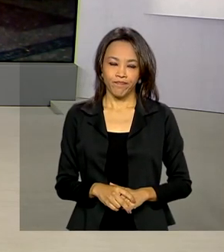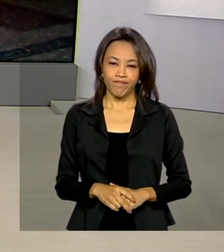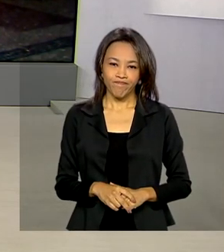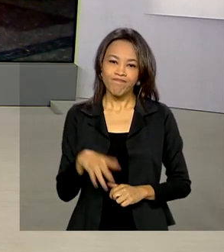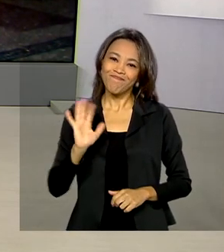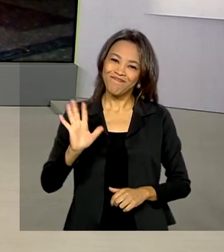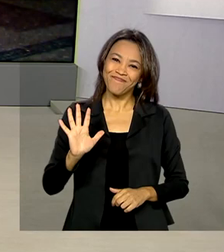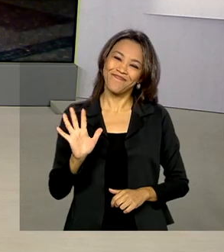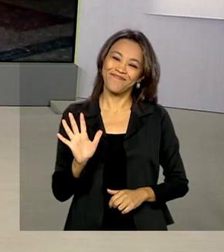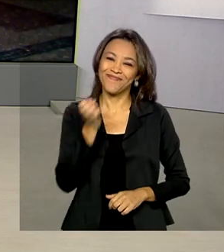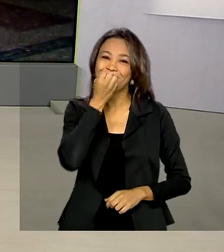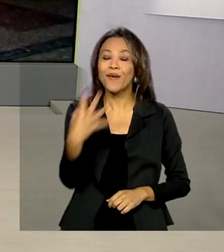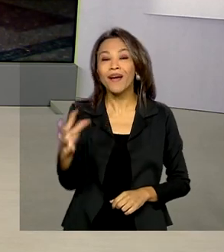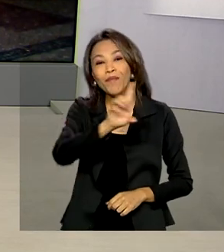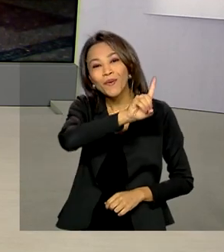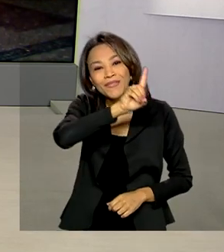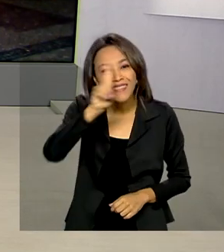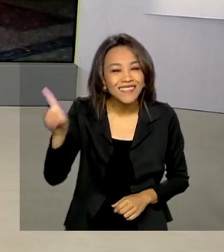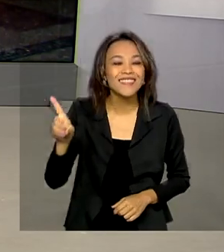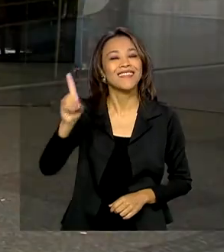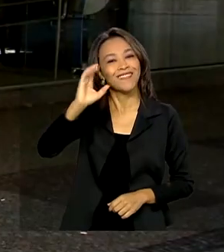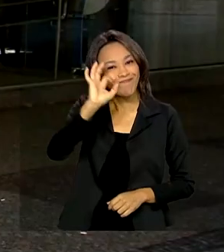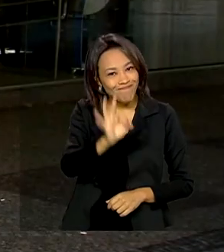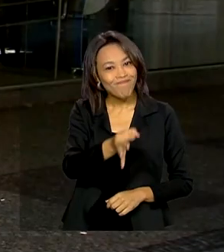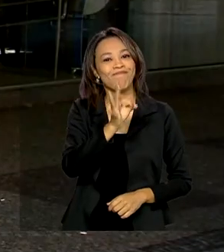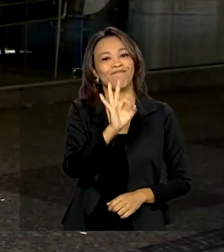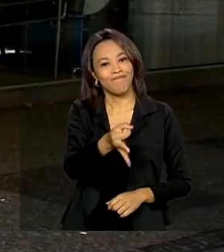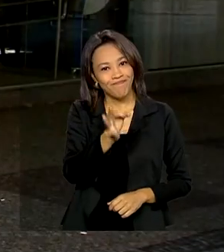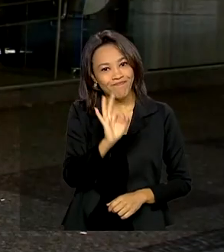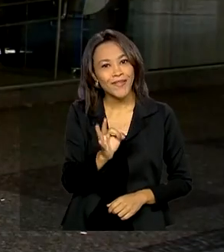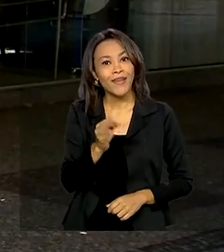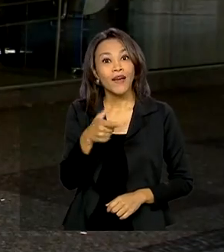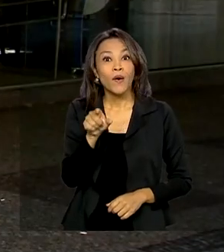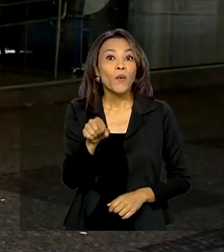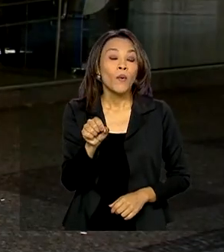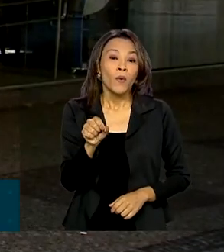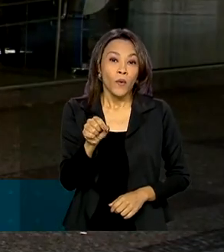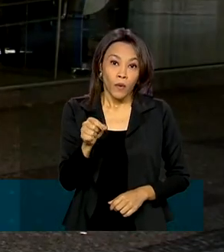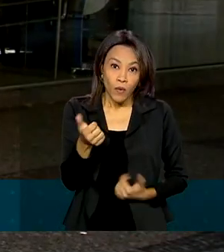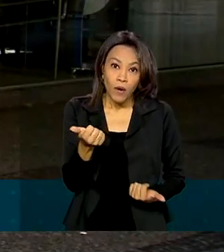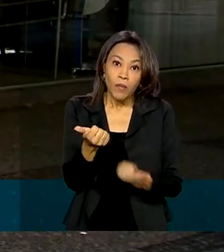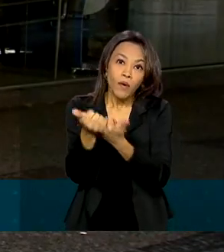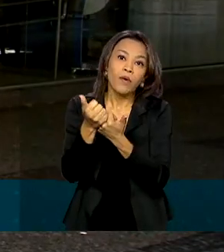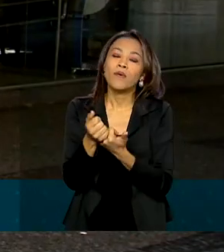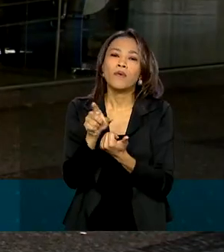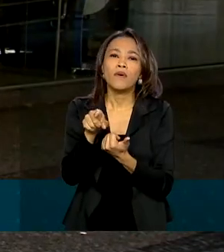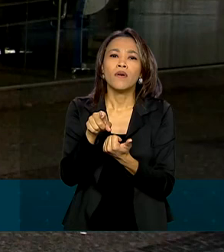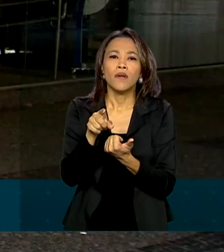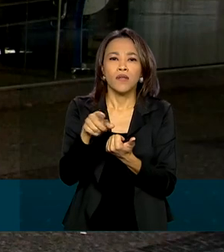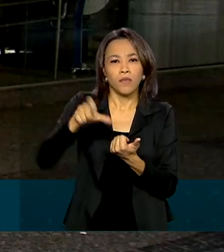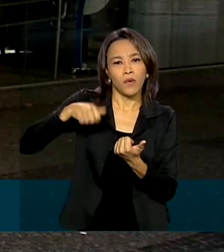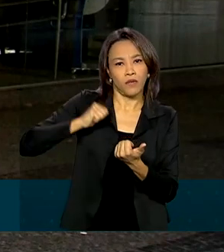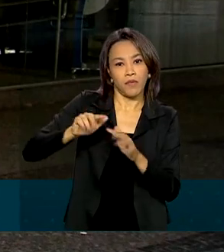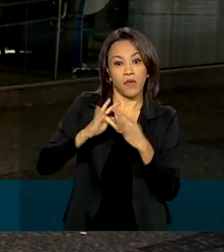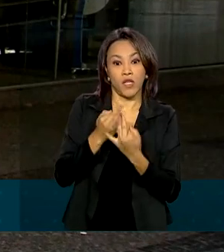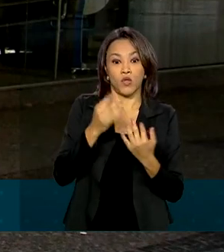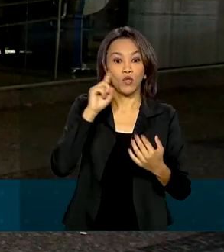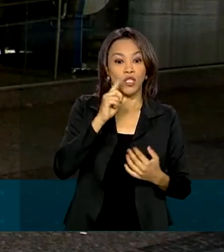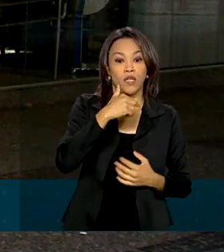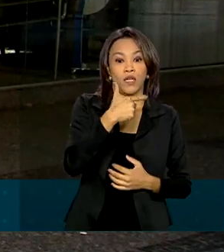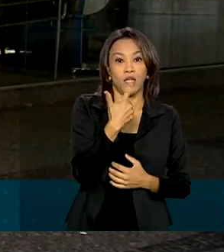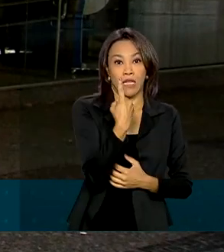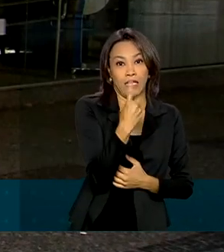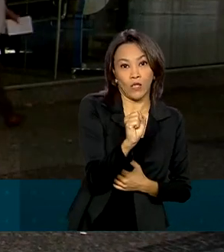Olá, Renata. Bom dia. É isso mesmo. O benefício estará disponível entre os dias 18 e 29.